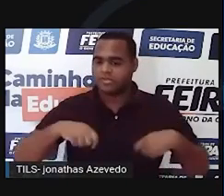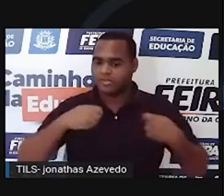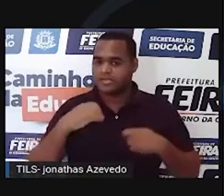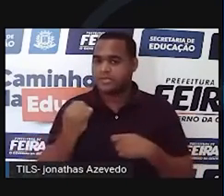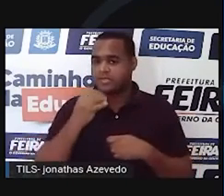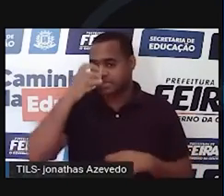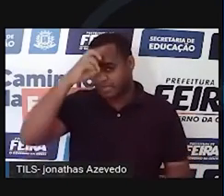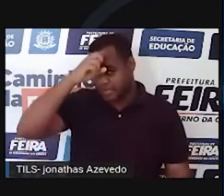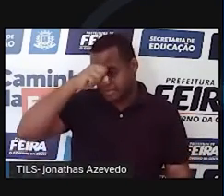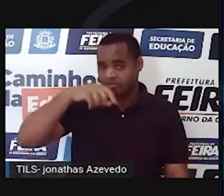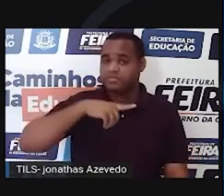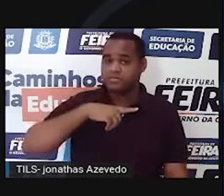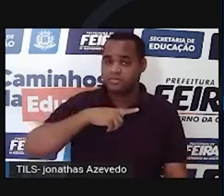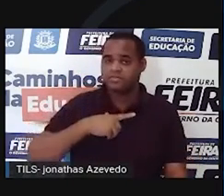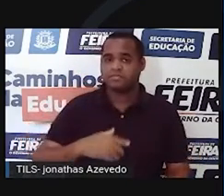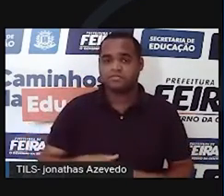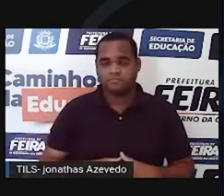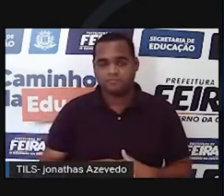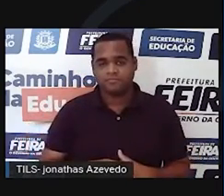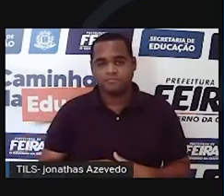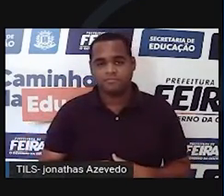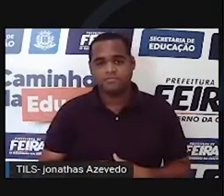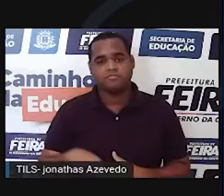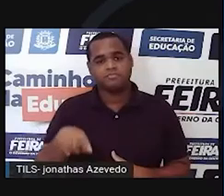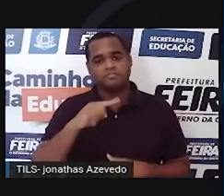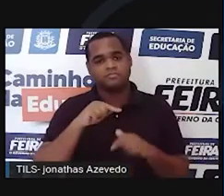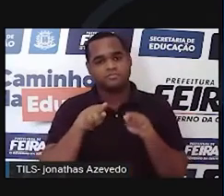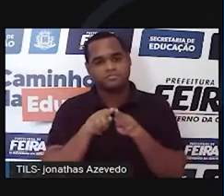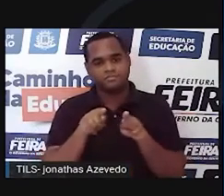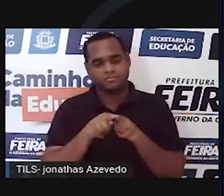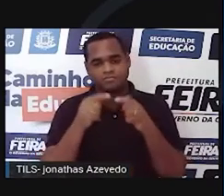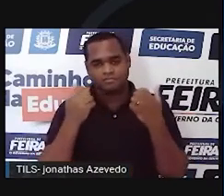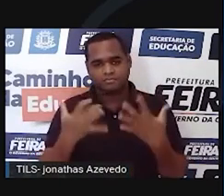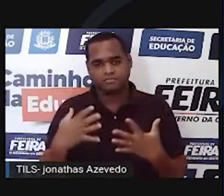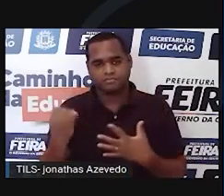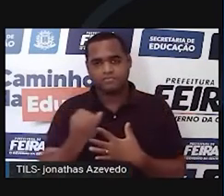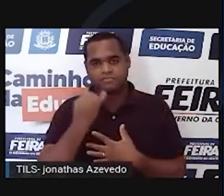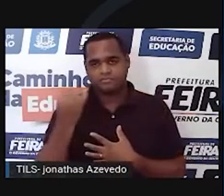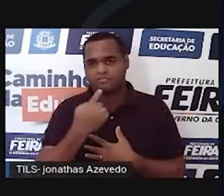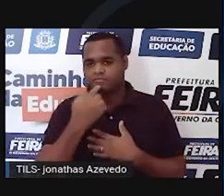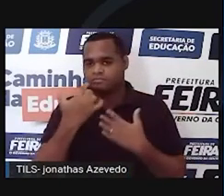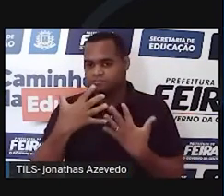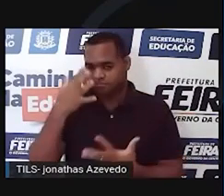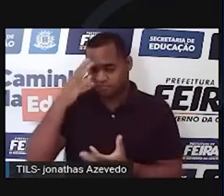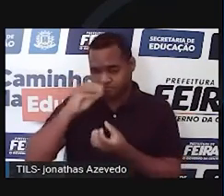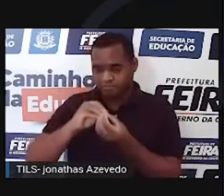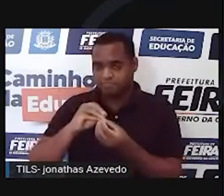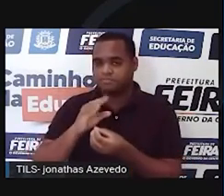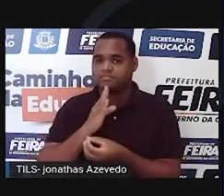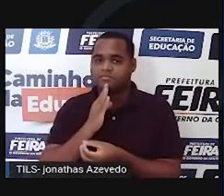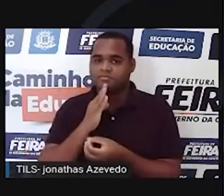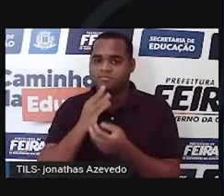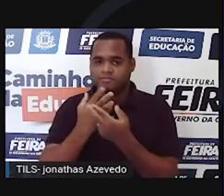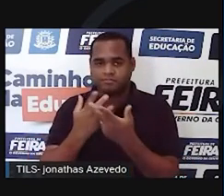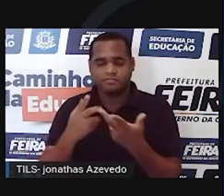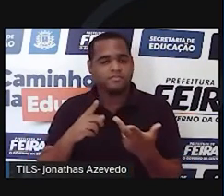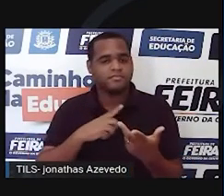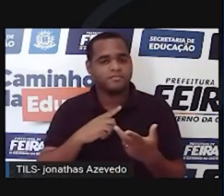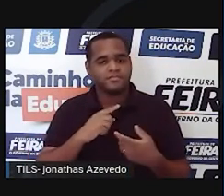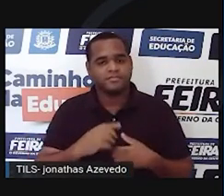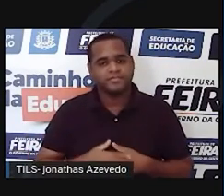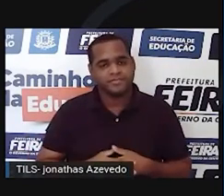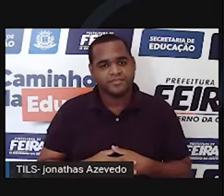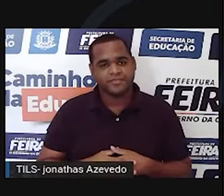reaprender. Nós também precisamos incorporar o conhecimento tradicional das populações indígenas,